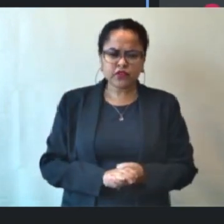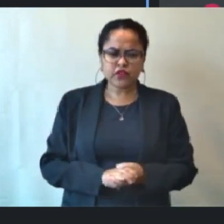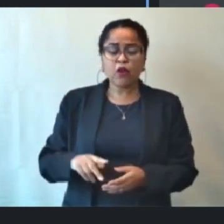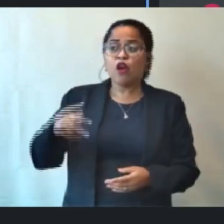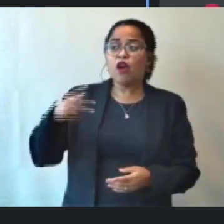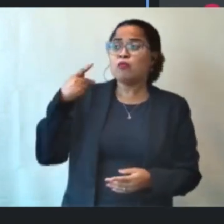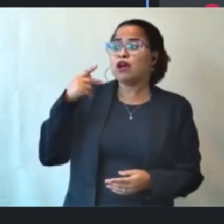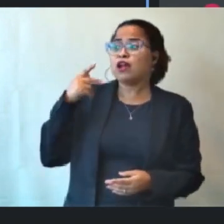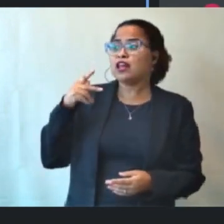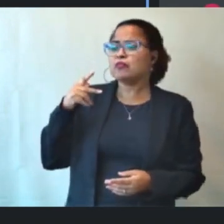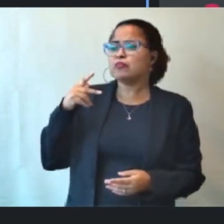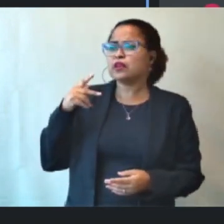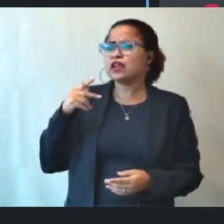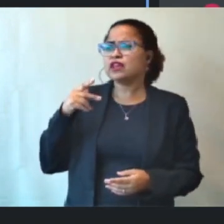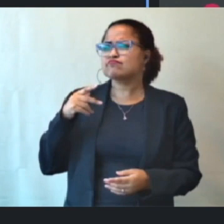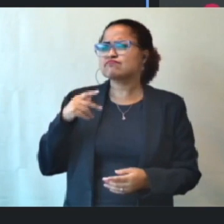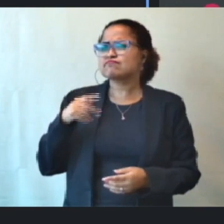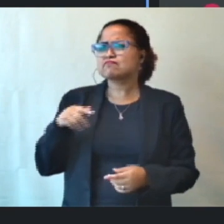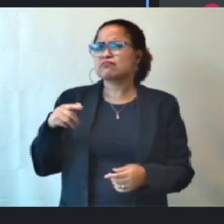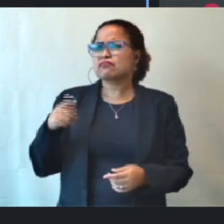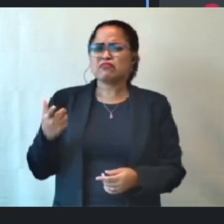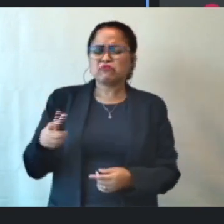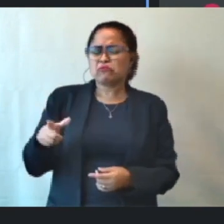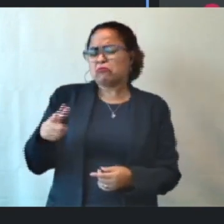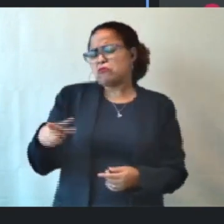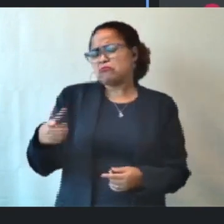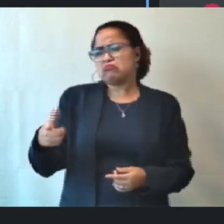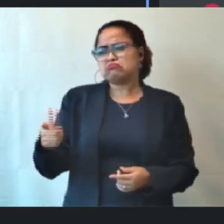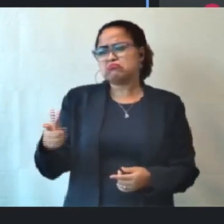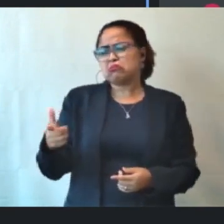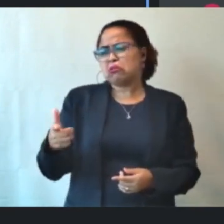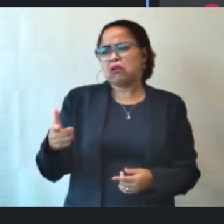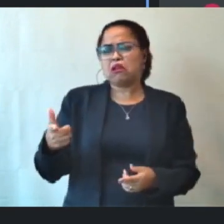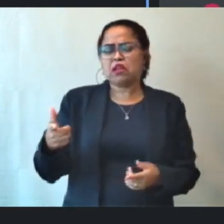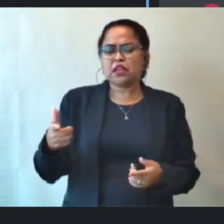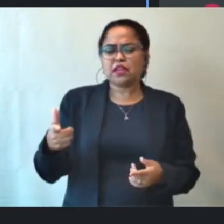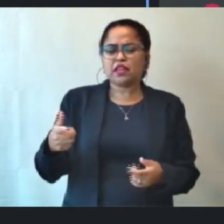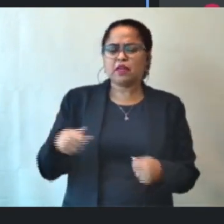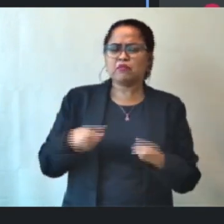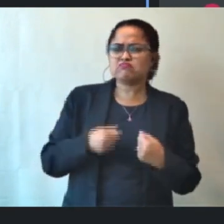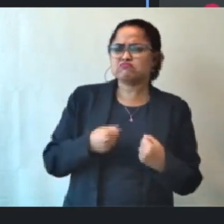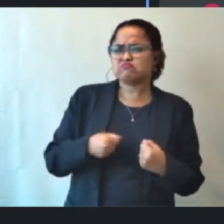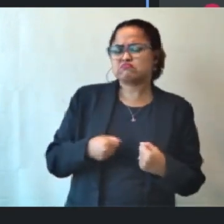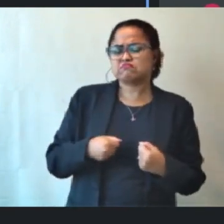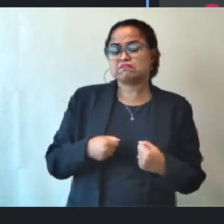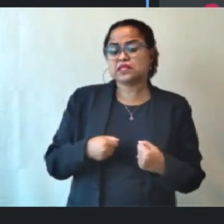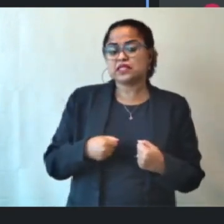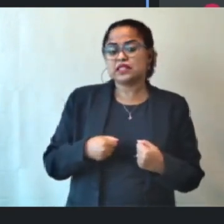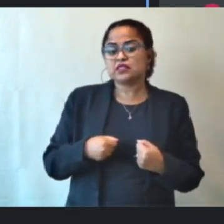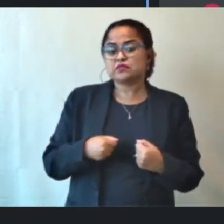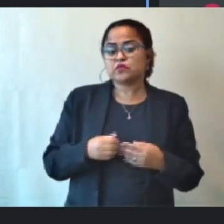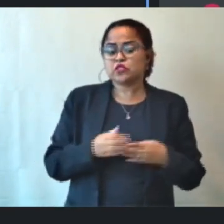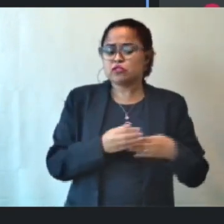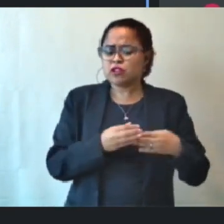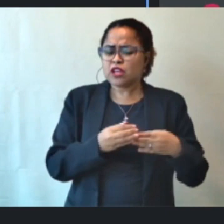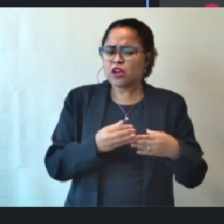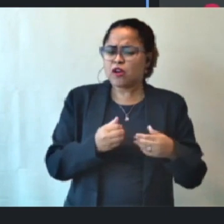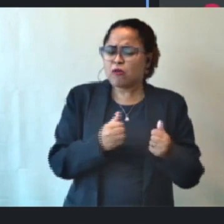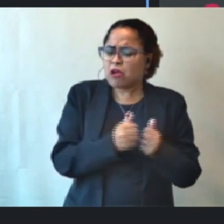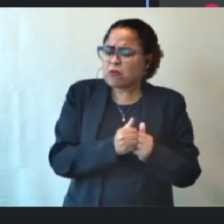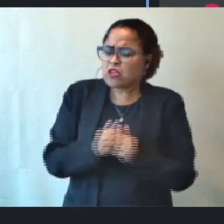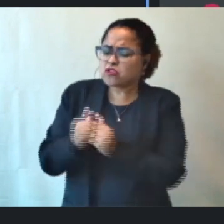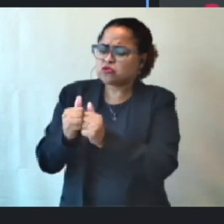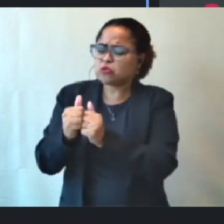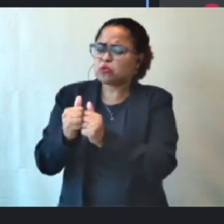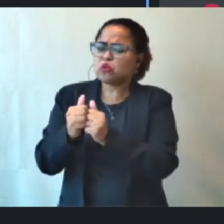não tem necessidade de não caminhar com o Poder Executivo. Seria melhor,